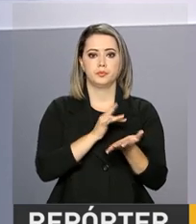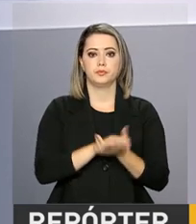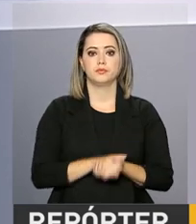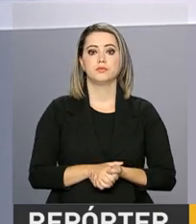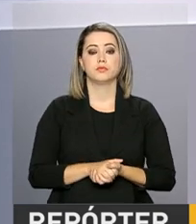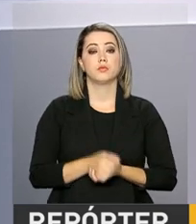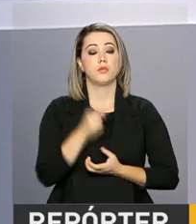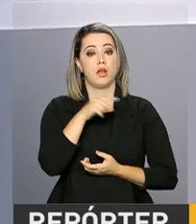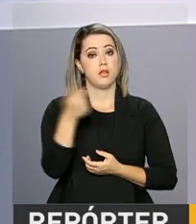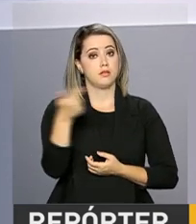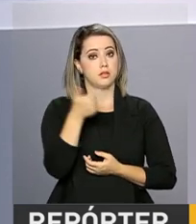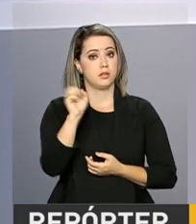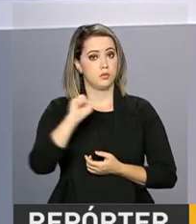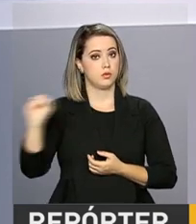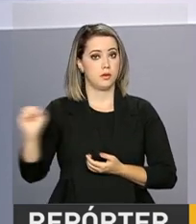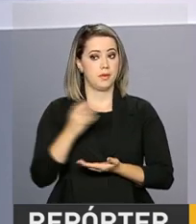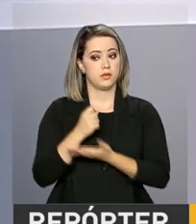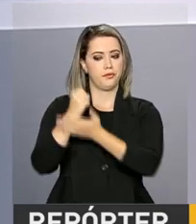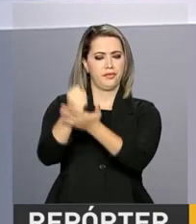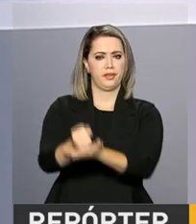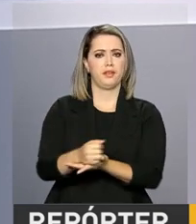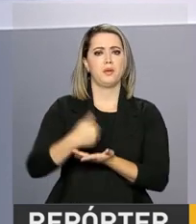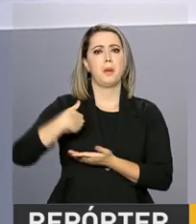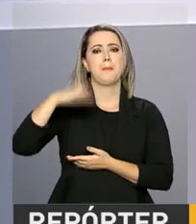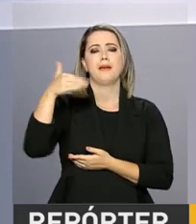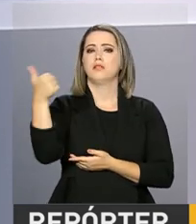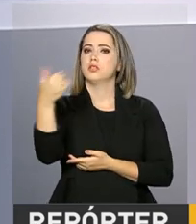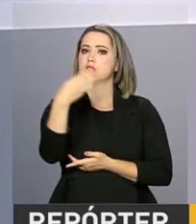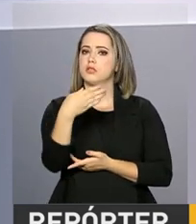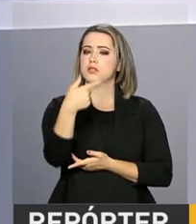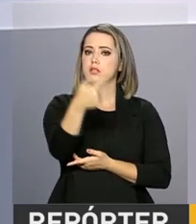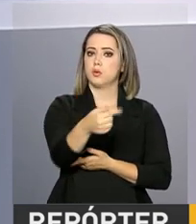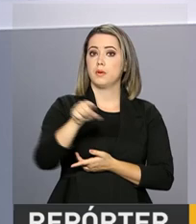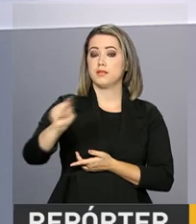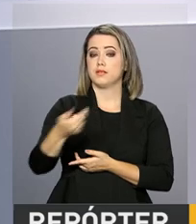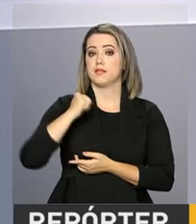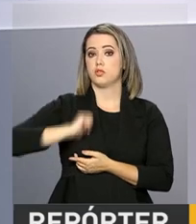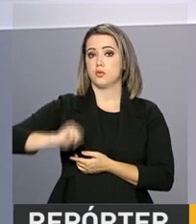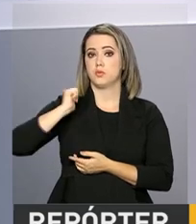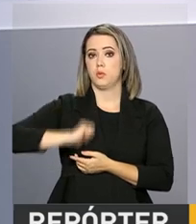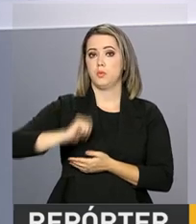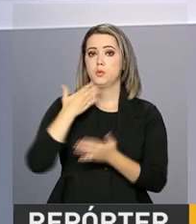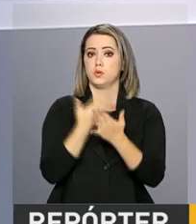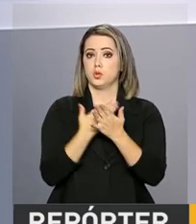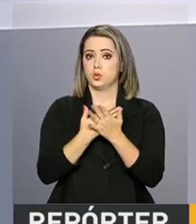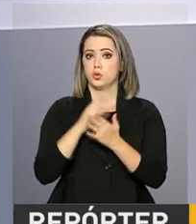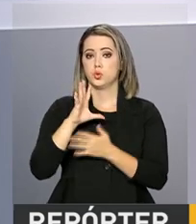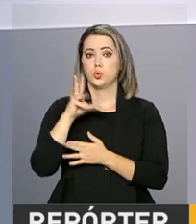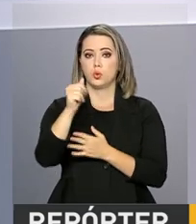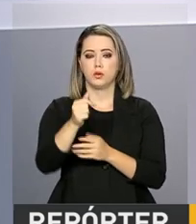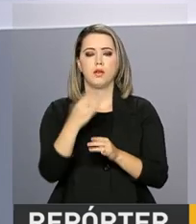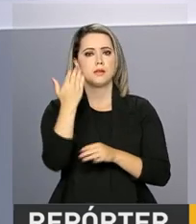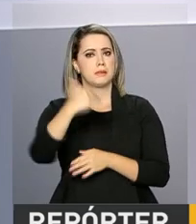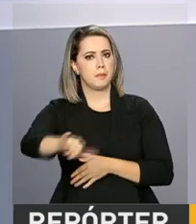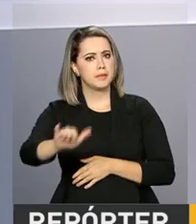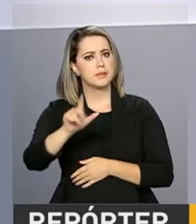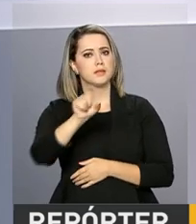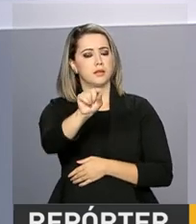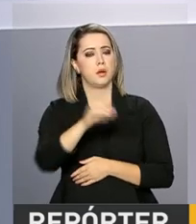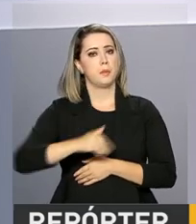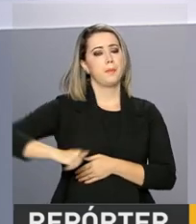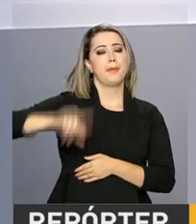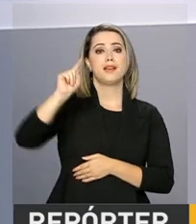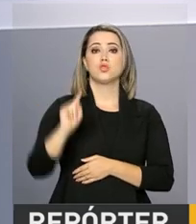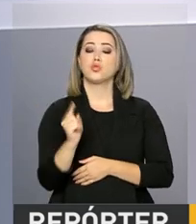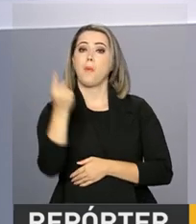Para este segundo semestre, foram oferecidas mais de 147 mil bolsas de estudo integrais e parciais em